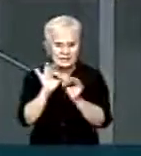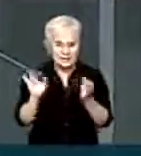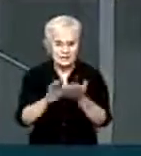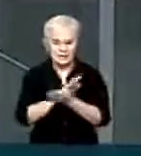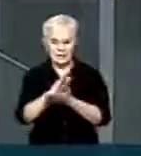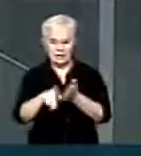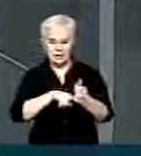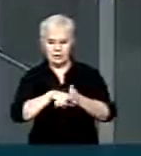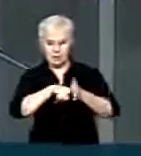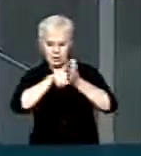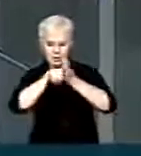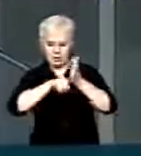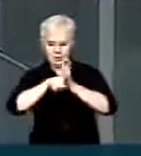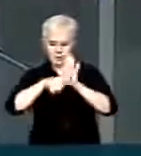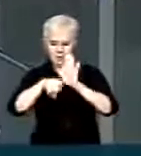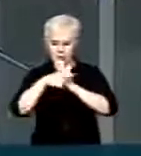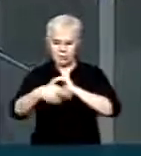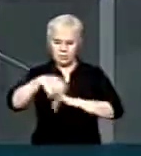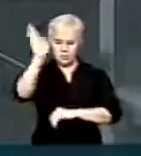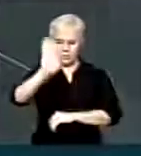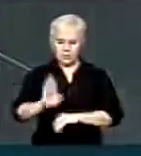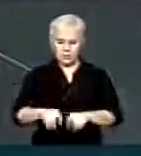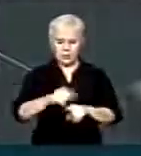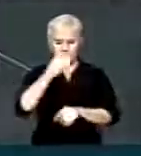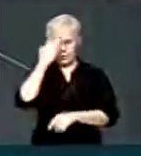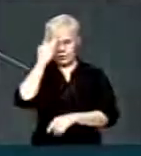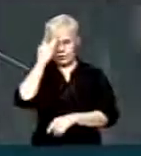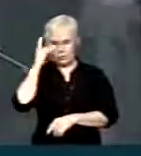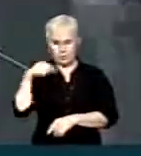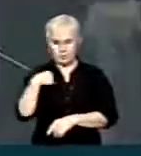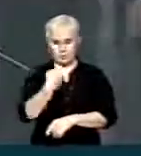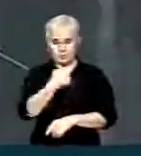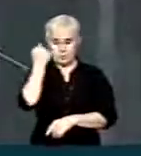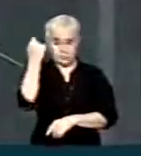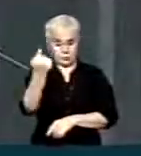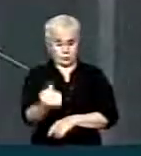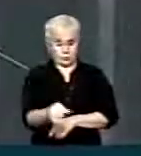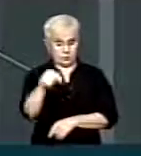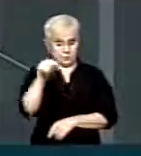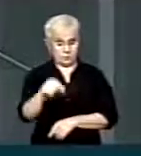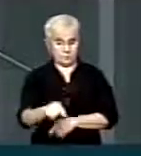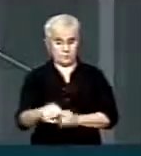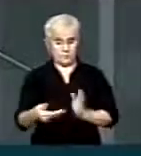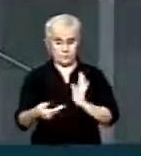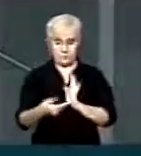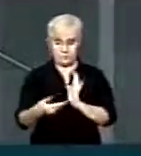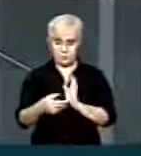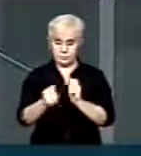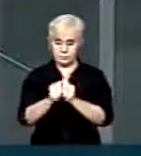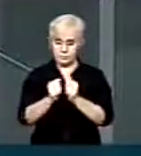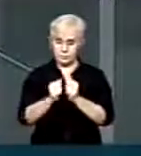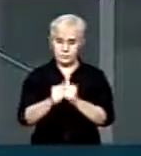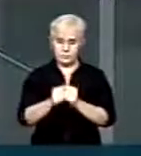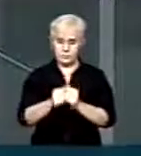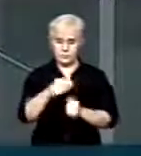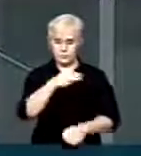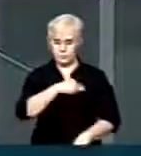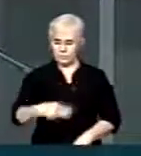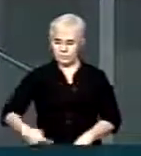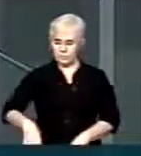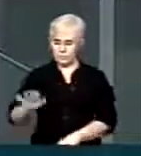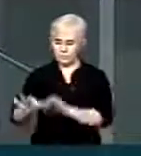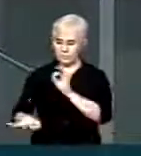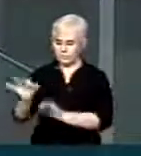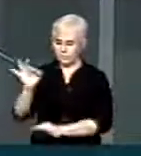investigação nacional Mas amanhã nós vamos estar aqui nesta casa, senhor presidente Com a presença do Ministro da Justiça